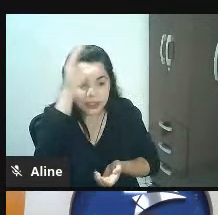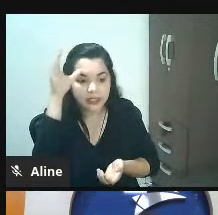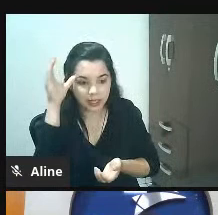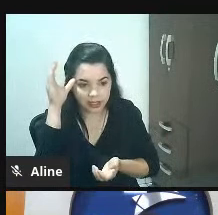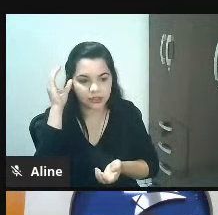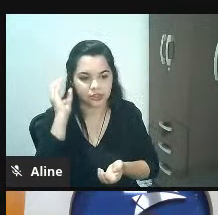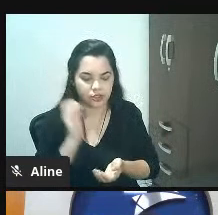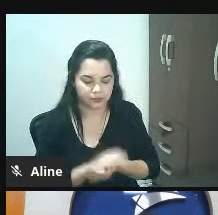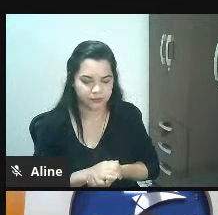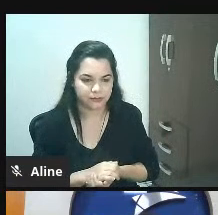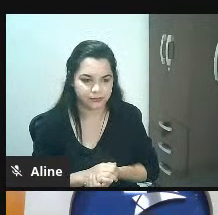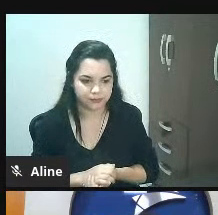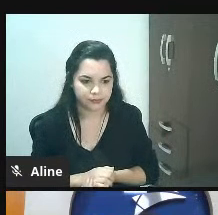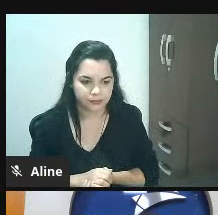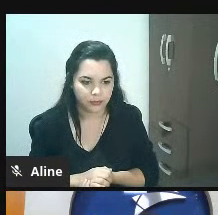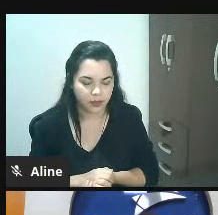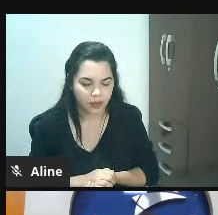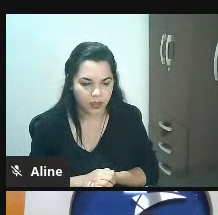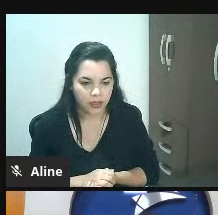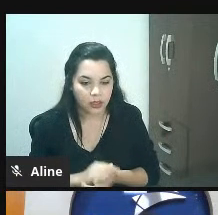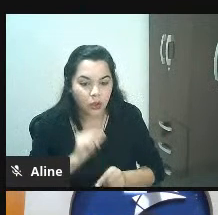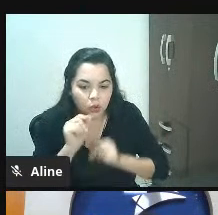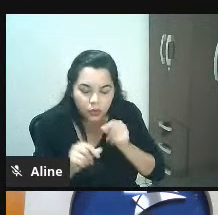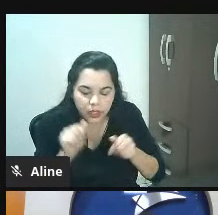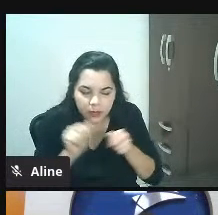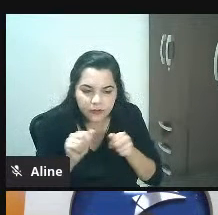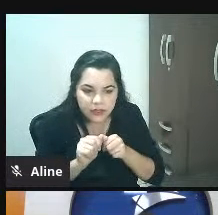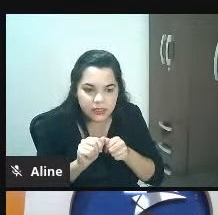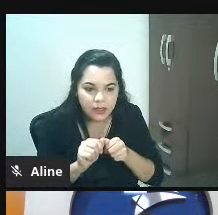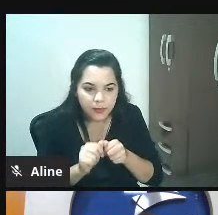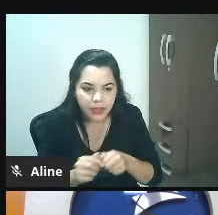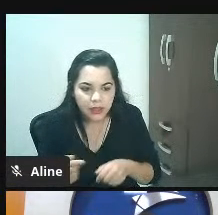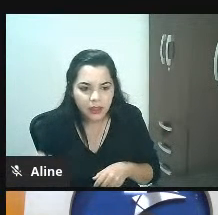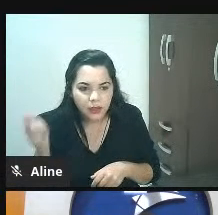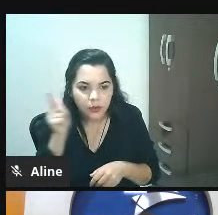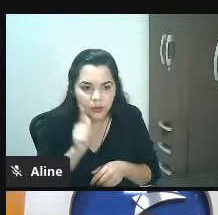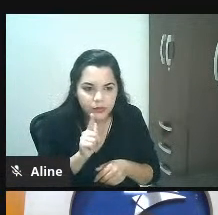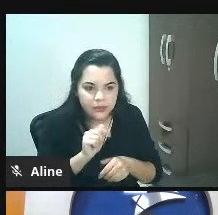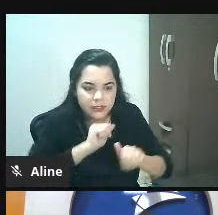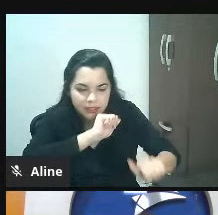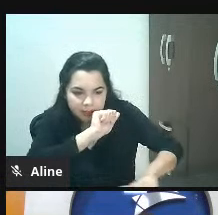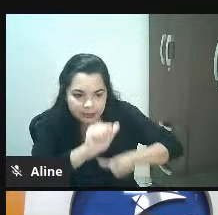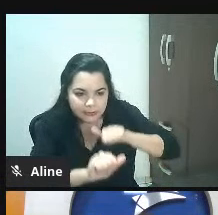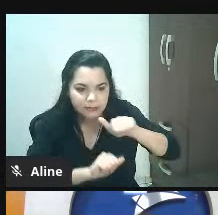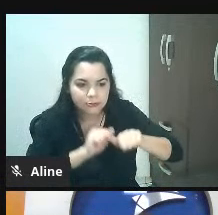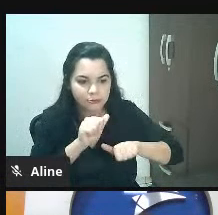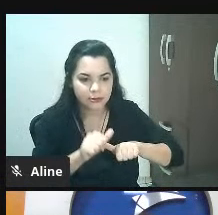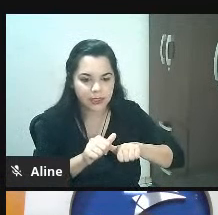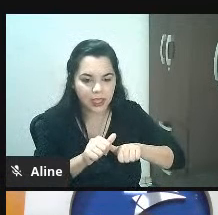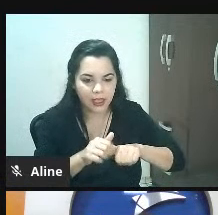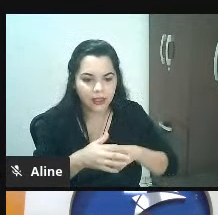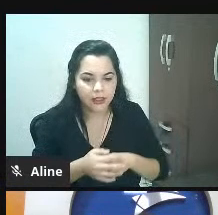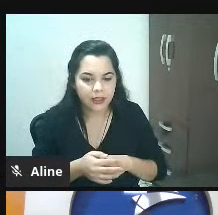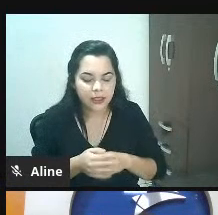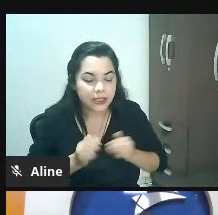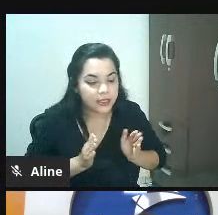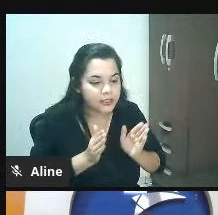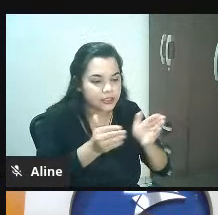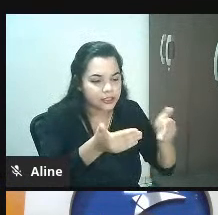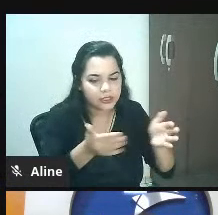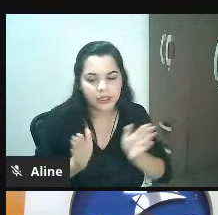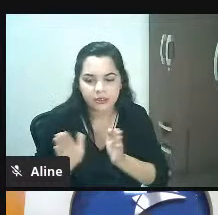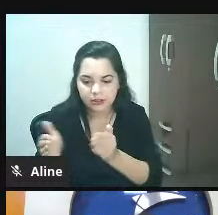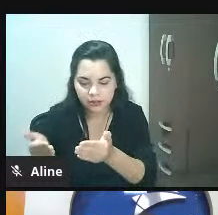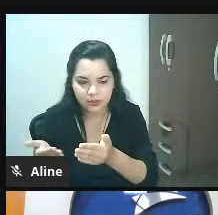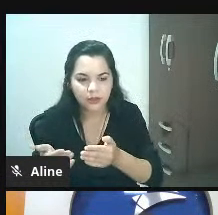percebe então o que ela pode fazer pra que ela possa criar ali uma forma de conduzir as pessoas criar por exemplo eu fui numa loja